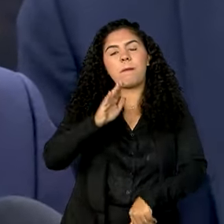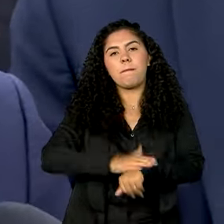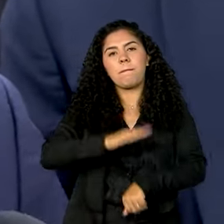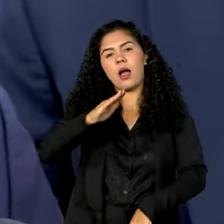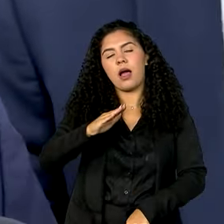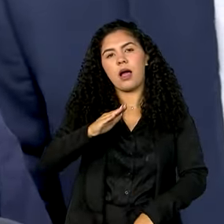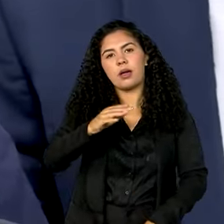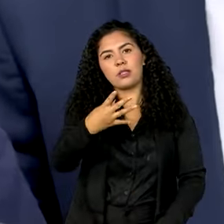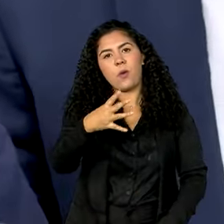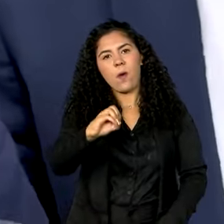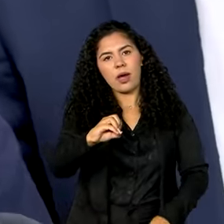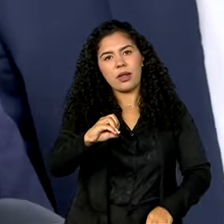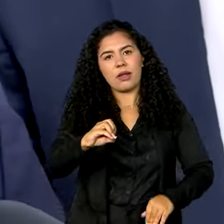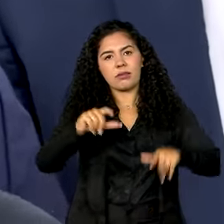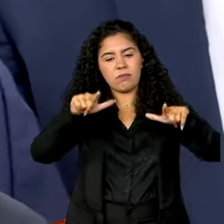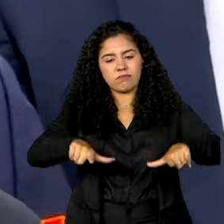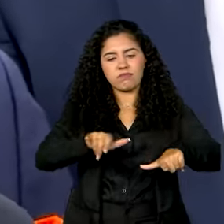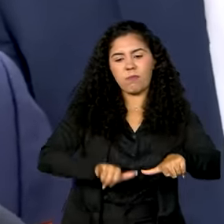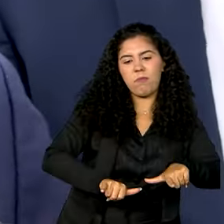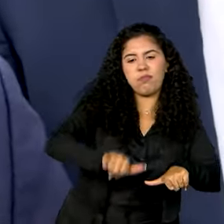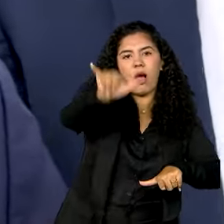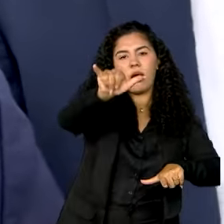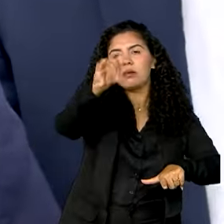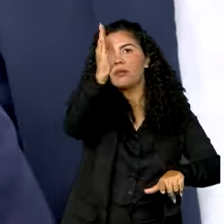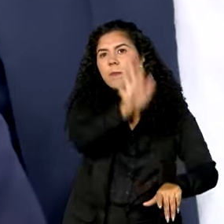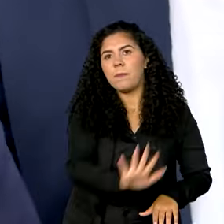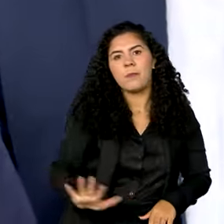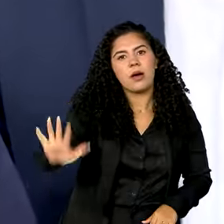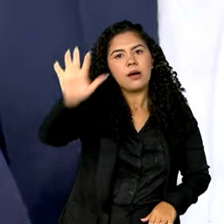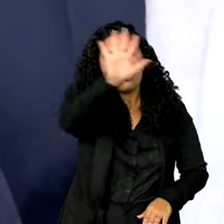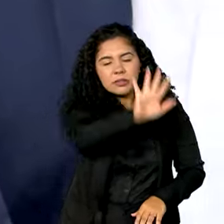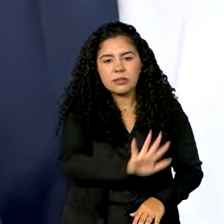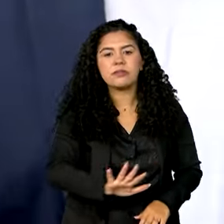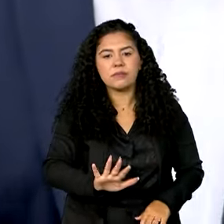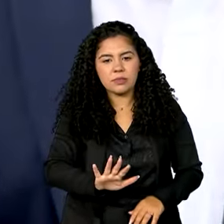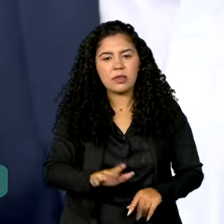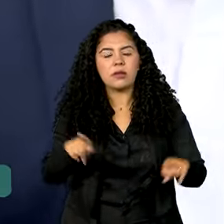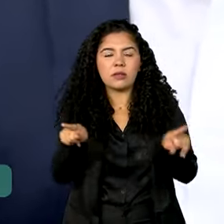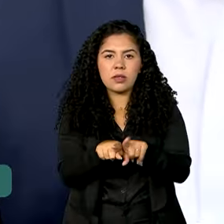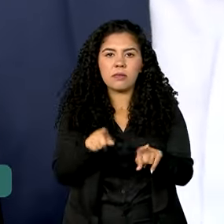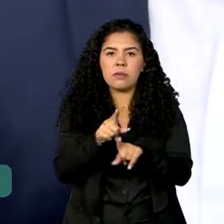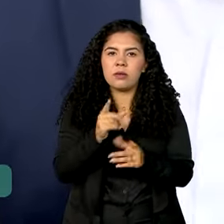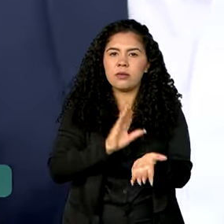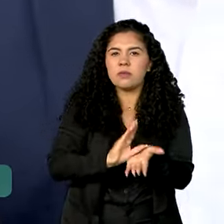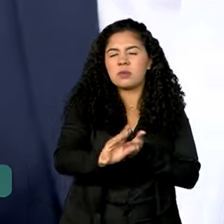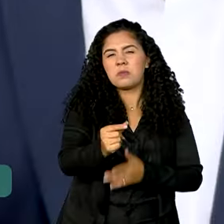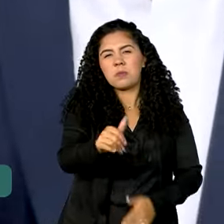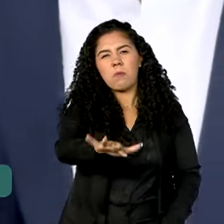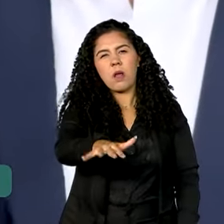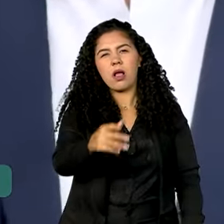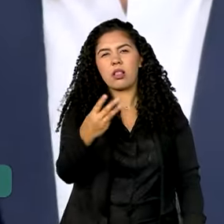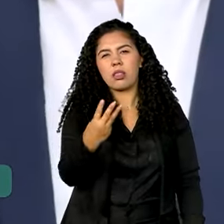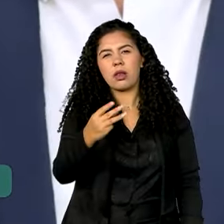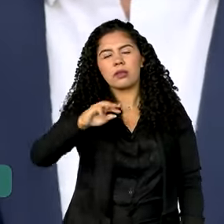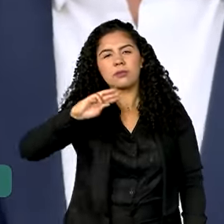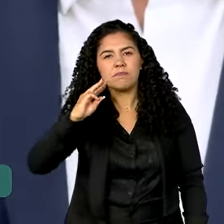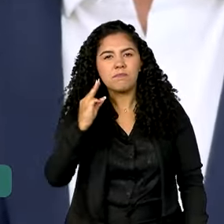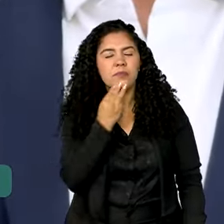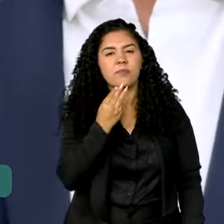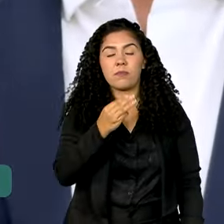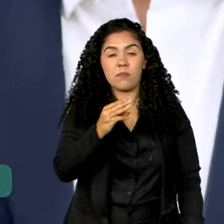aeroportos no Brasil, nas micro-regiões do país, investimentos na ordem de quase R$,5 bilhões.